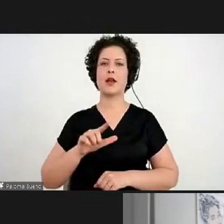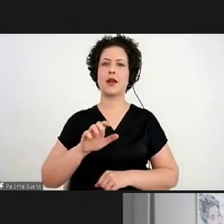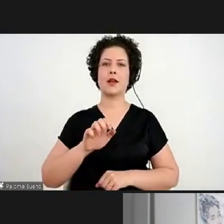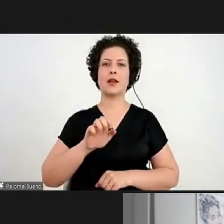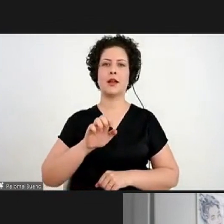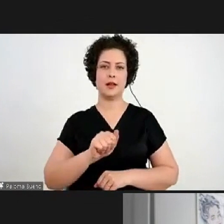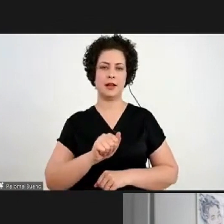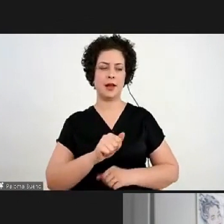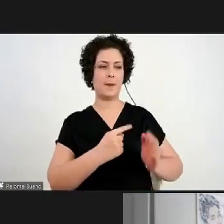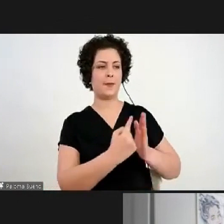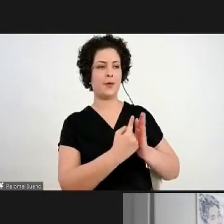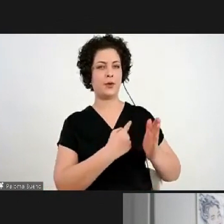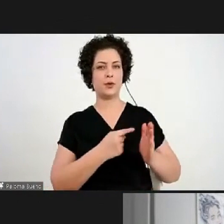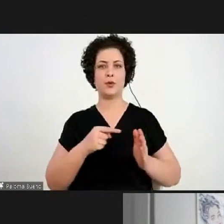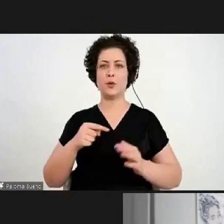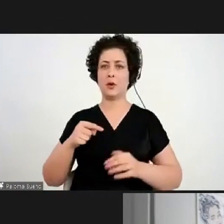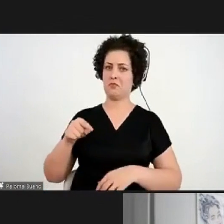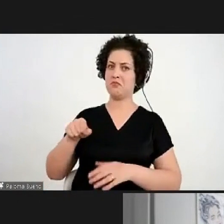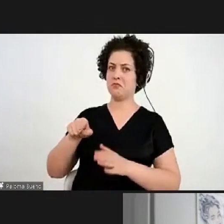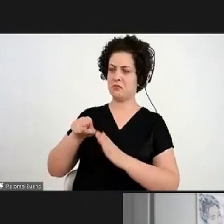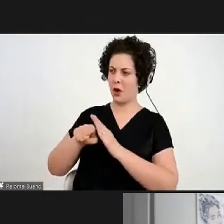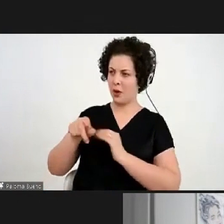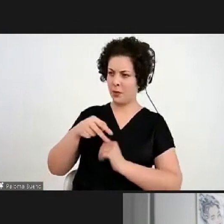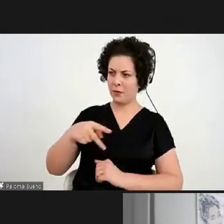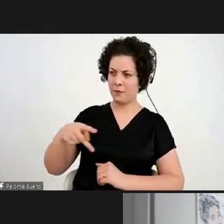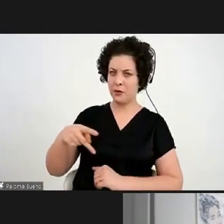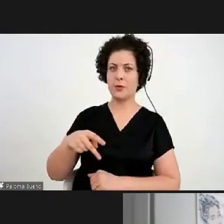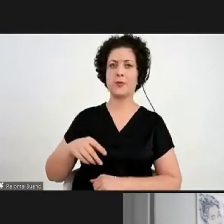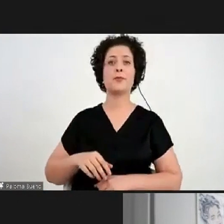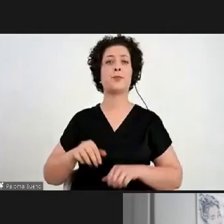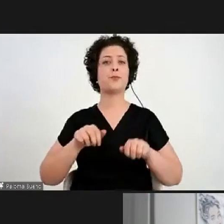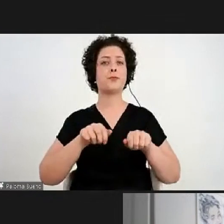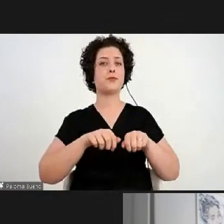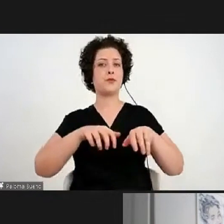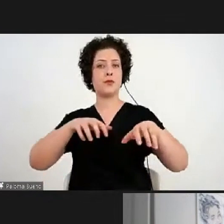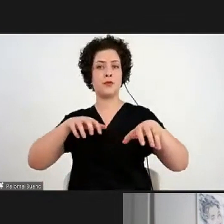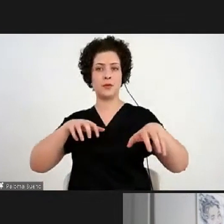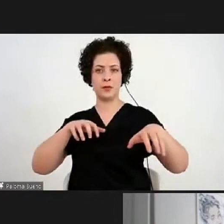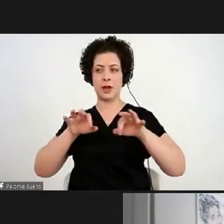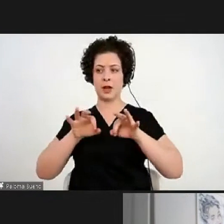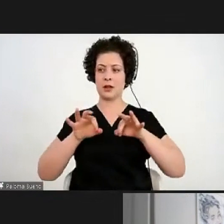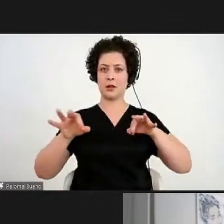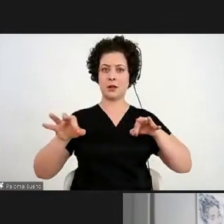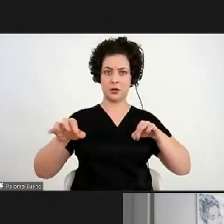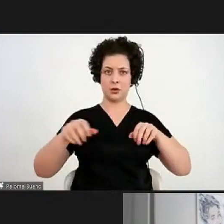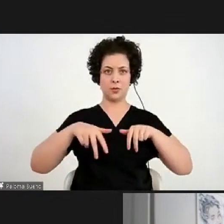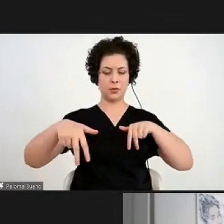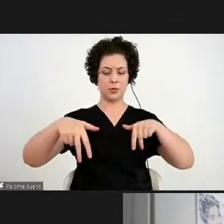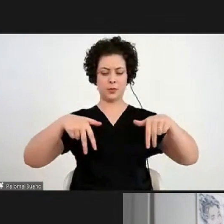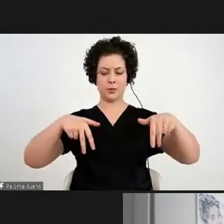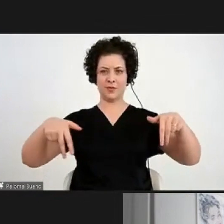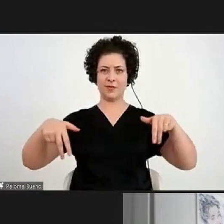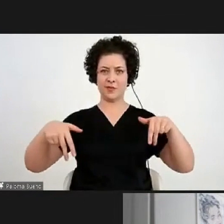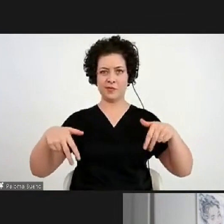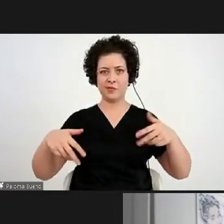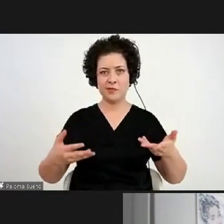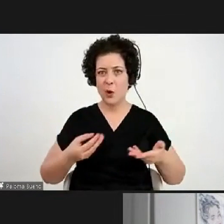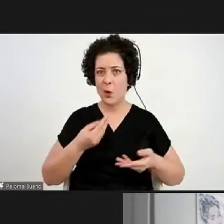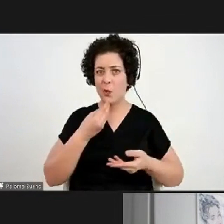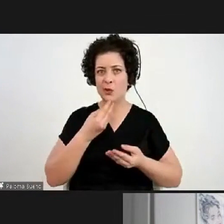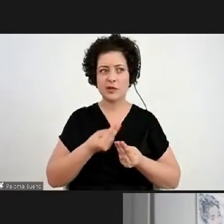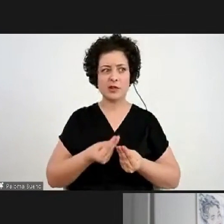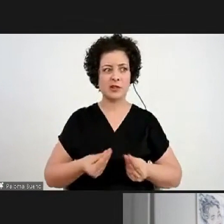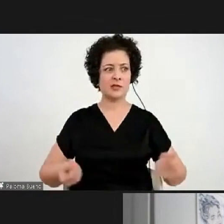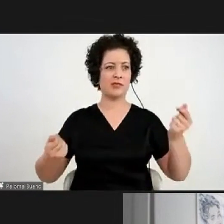que isso daqui é para o professor. O distanciamento e a virtualidade não tiram de nós a chance de estar diante da potência